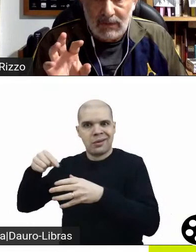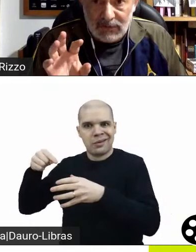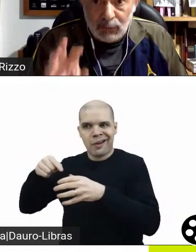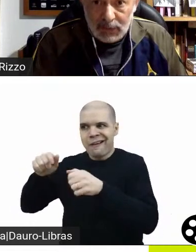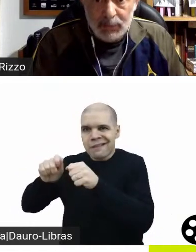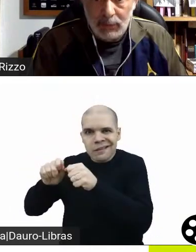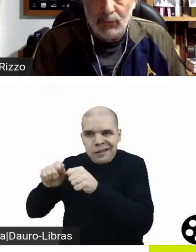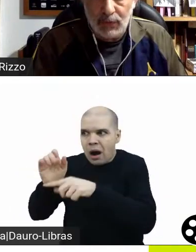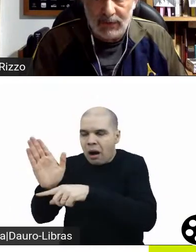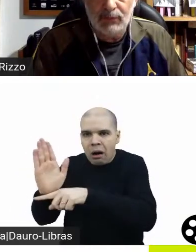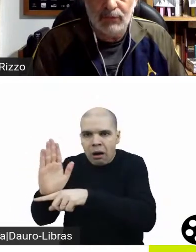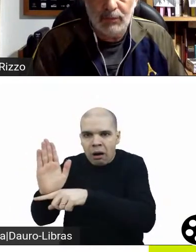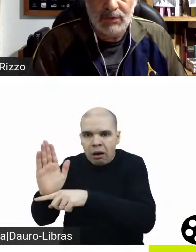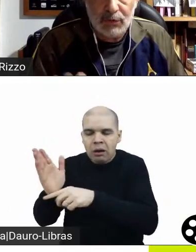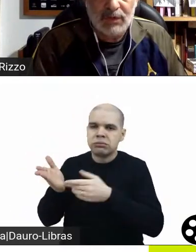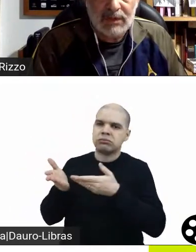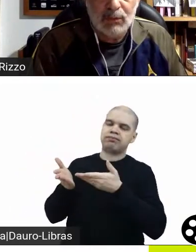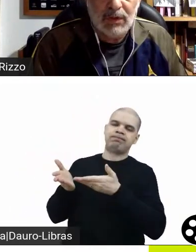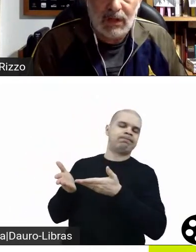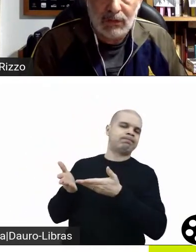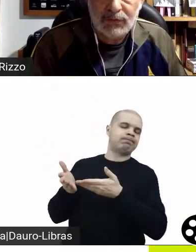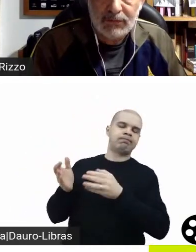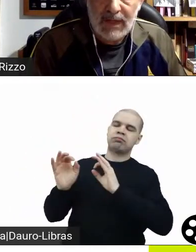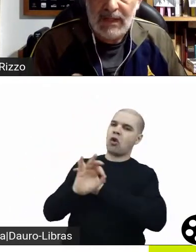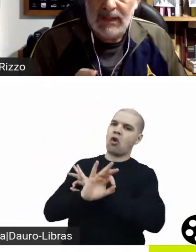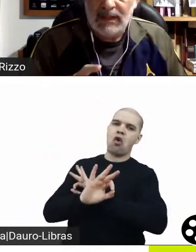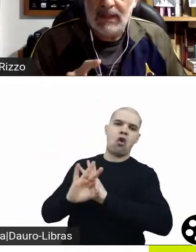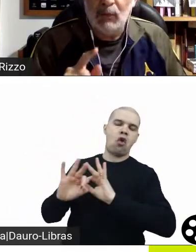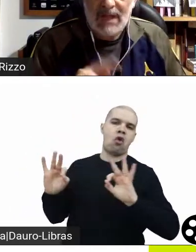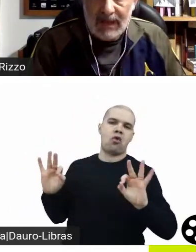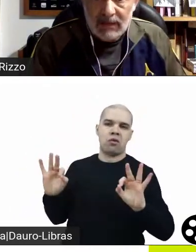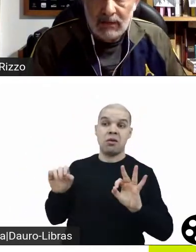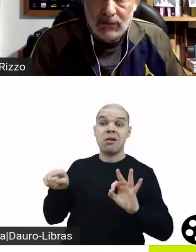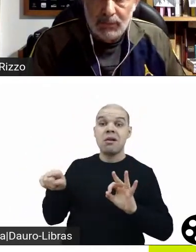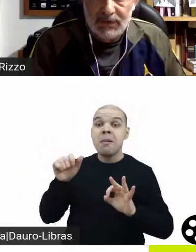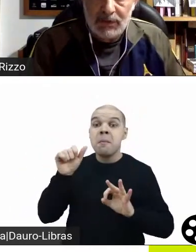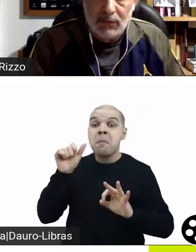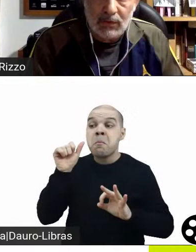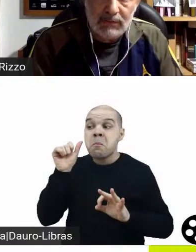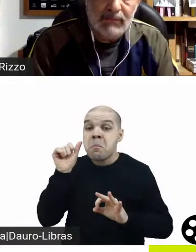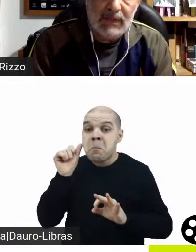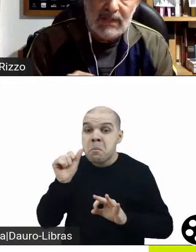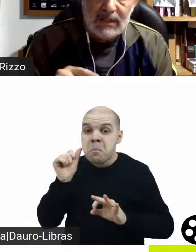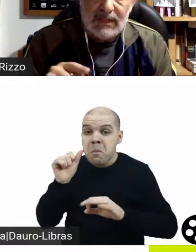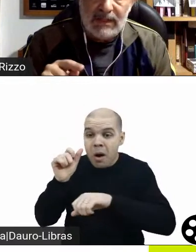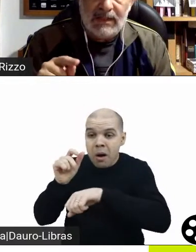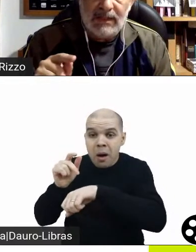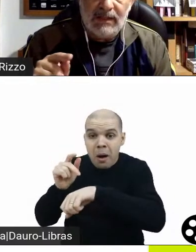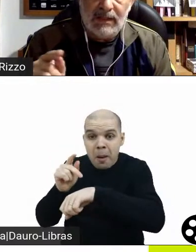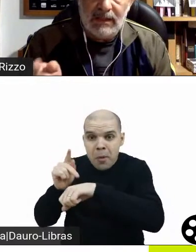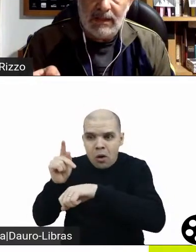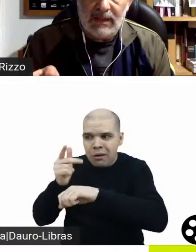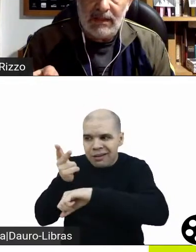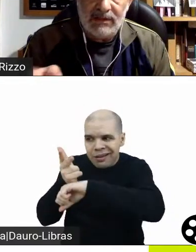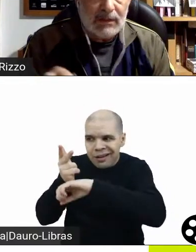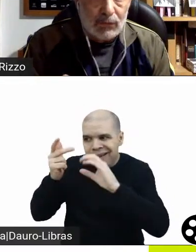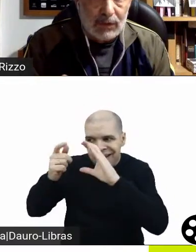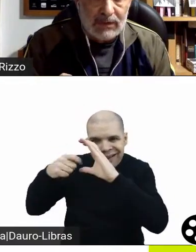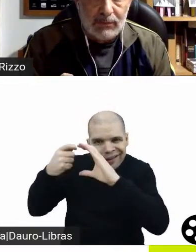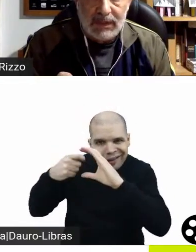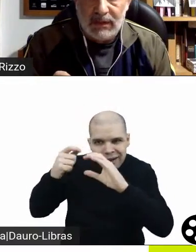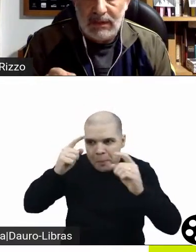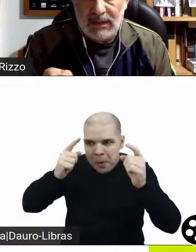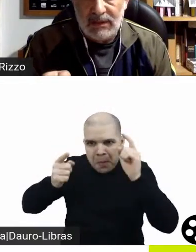Então, são duas produtoras do filme, Jocelyn Morehouse, que é mulher do PJ Hogan e que é